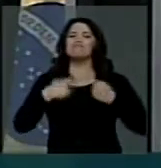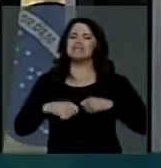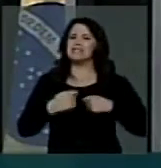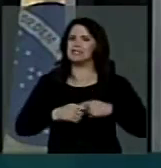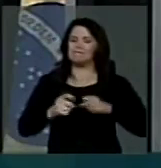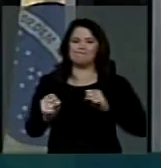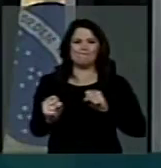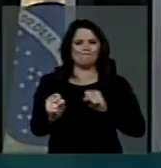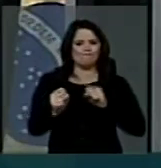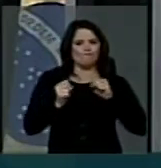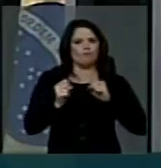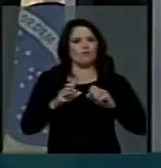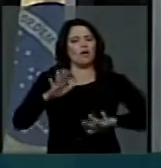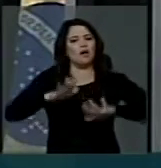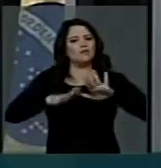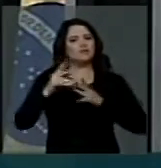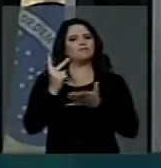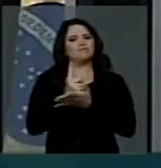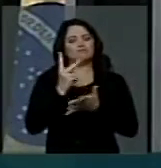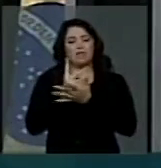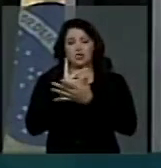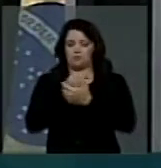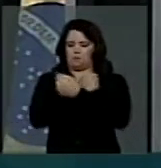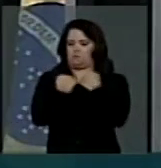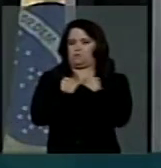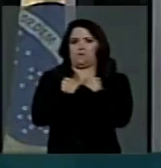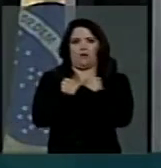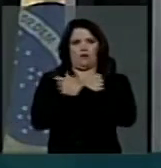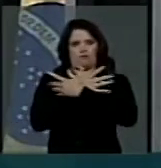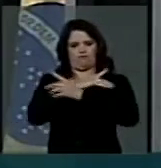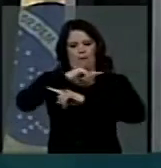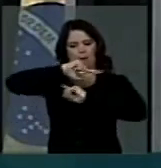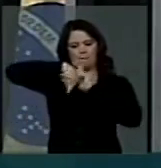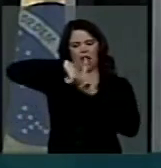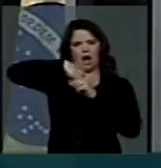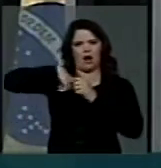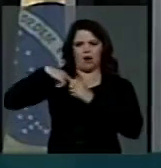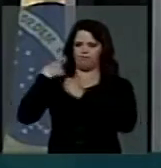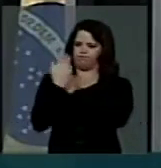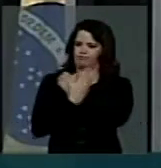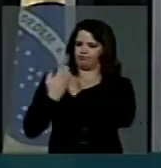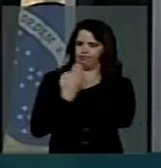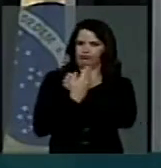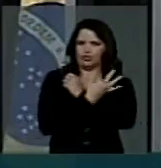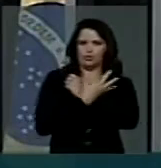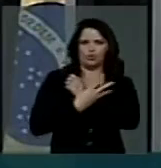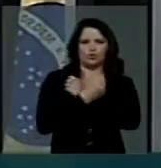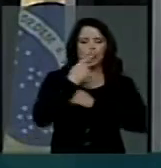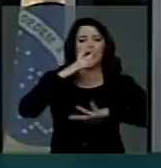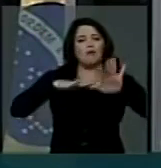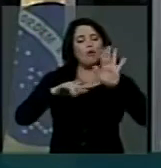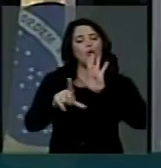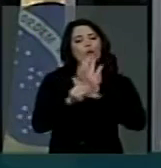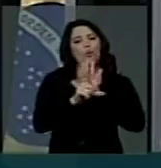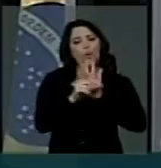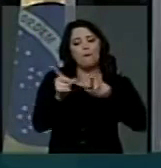contido, às vezes até com camisa de força. Nas duas situações, é obrigatório o laudo médico